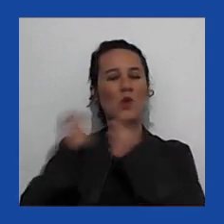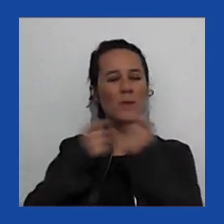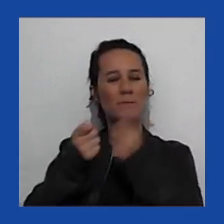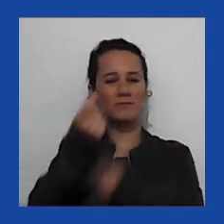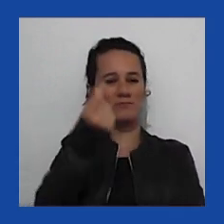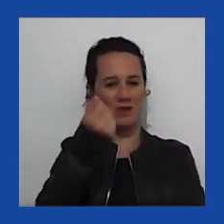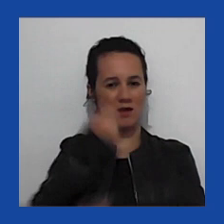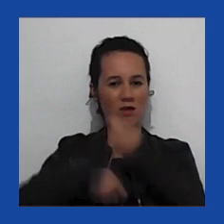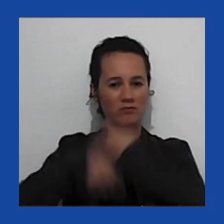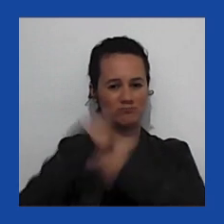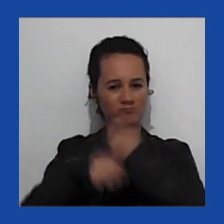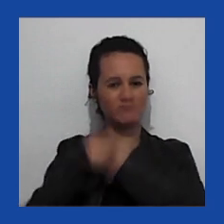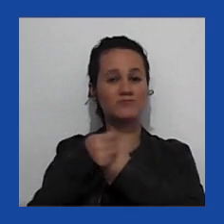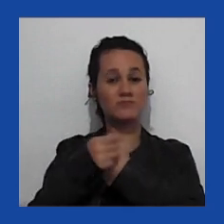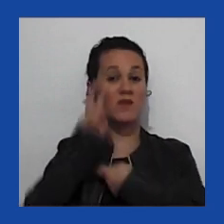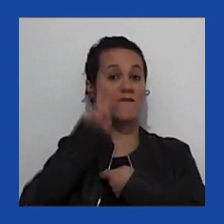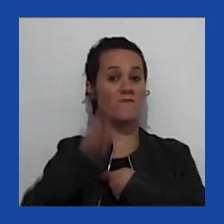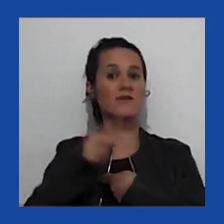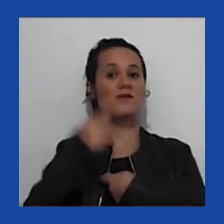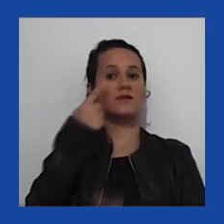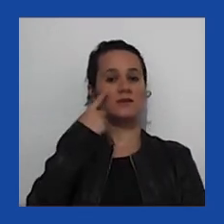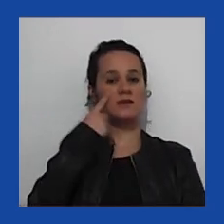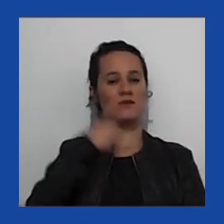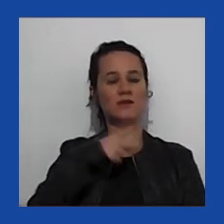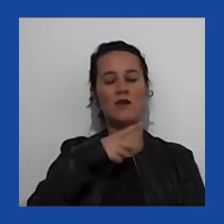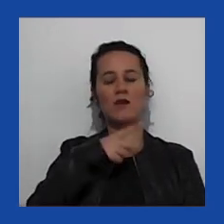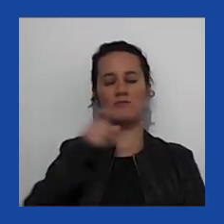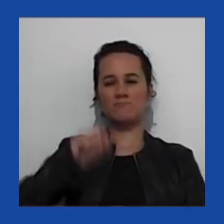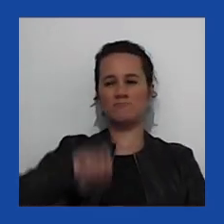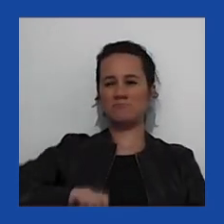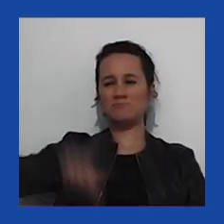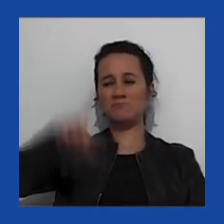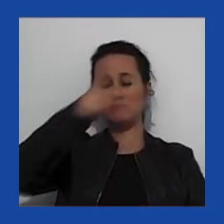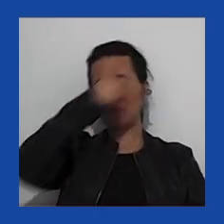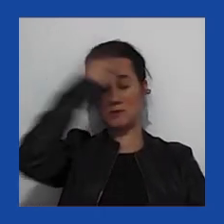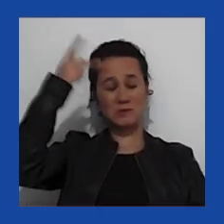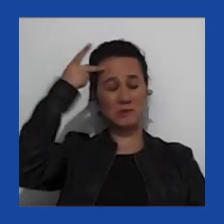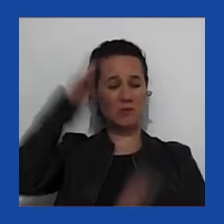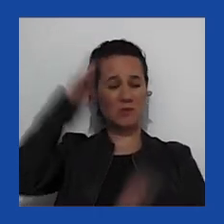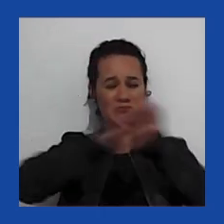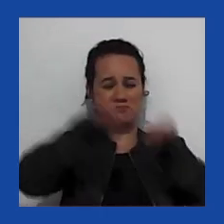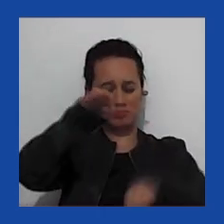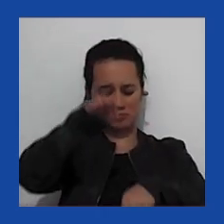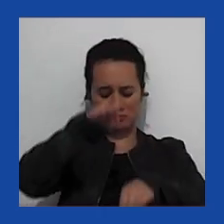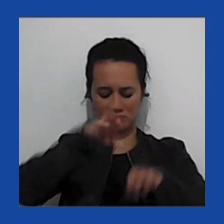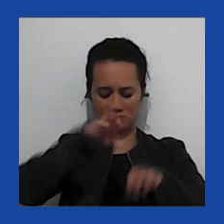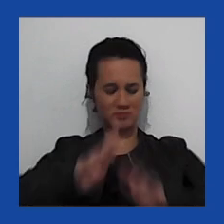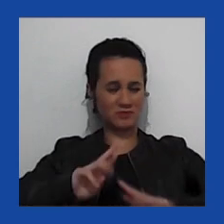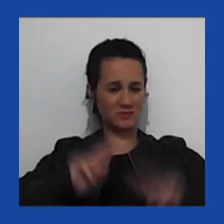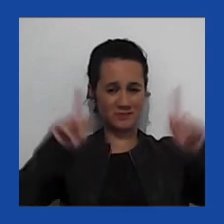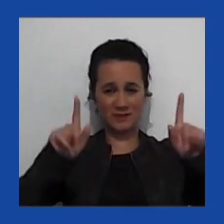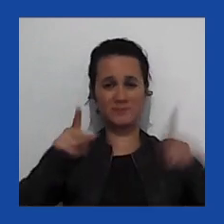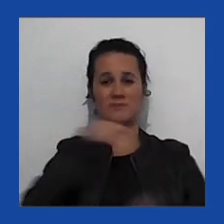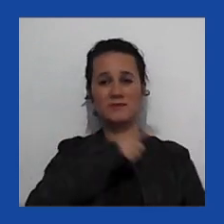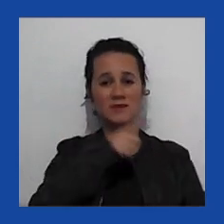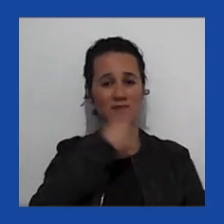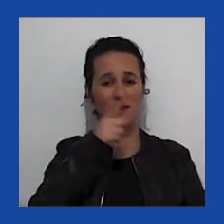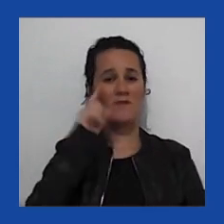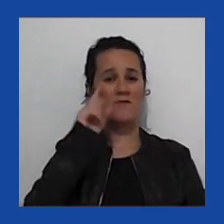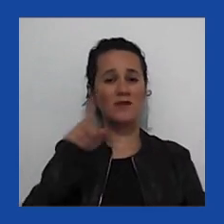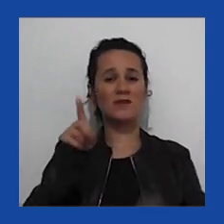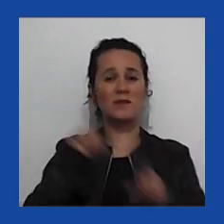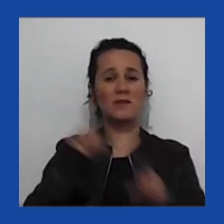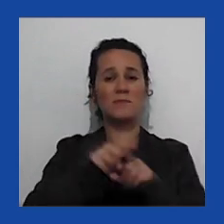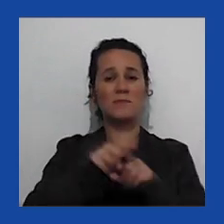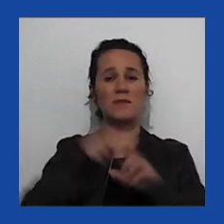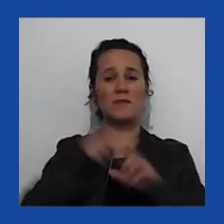o crescimento das desigualdades, desindustrialização, um declínio da renda